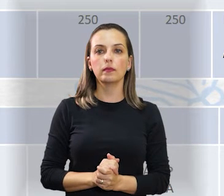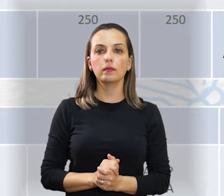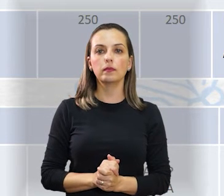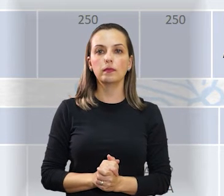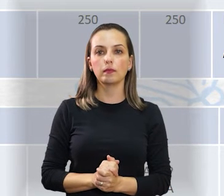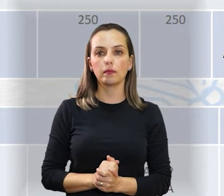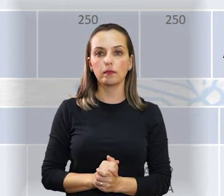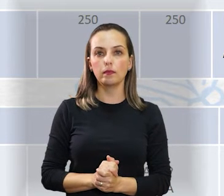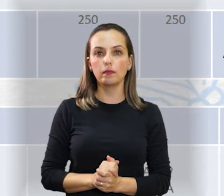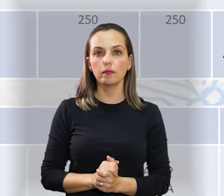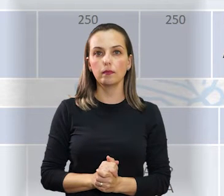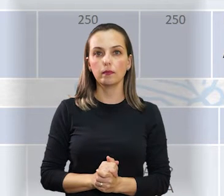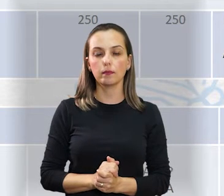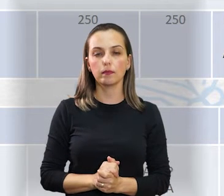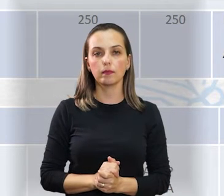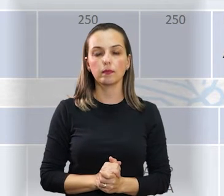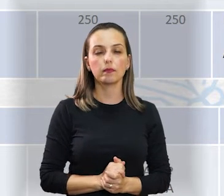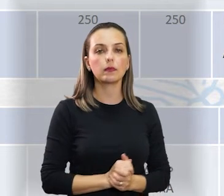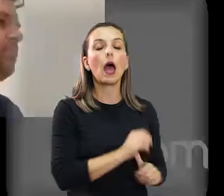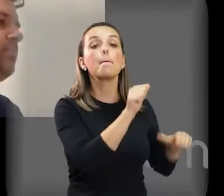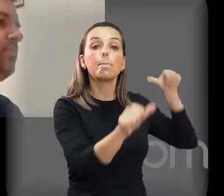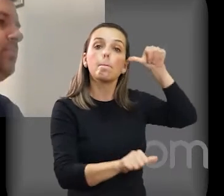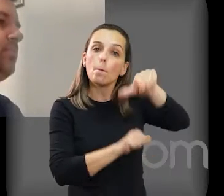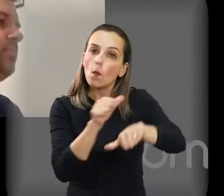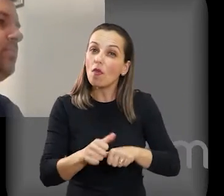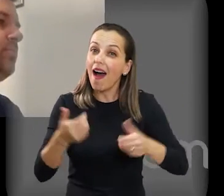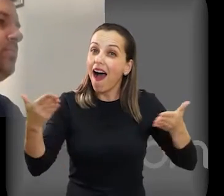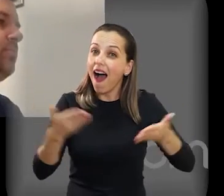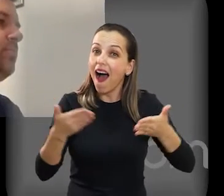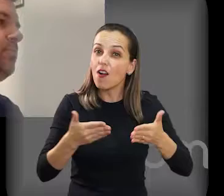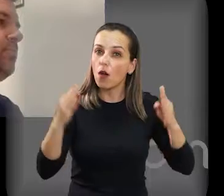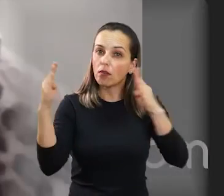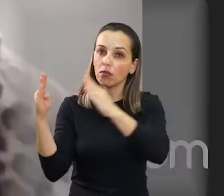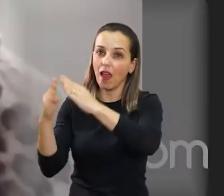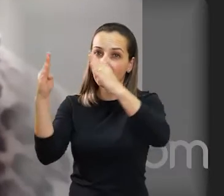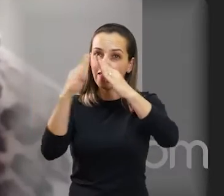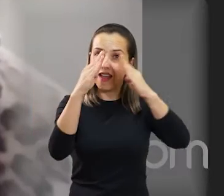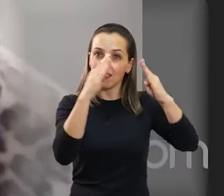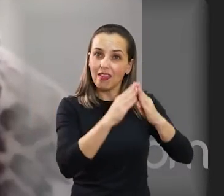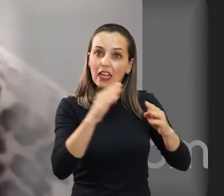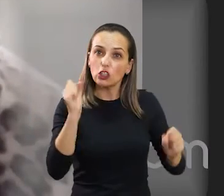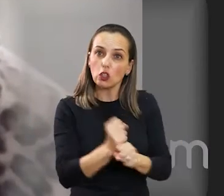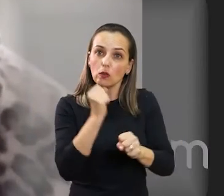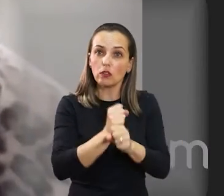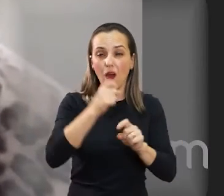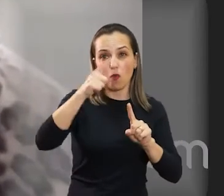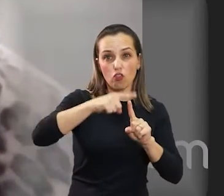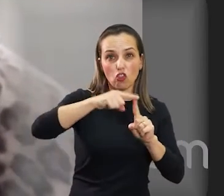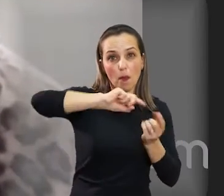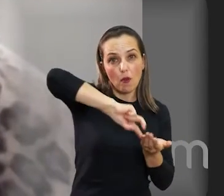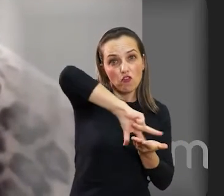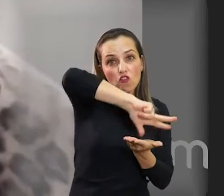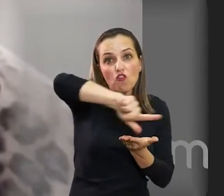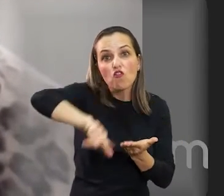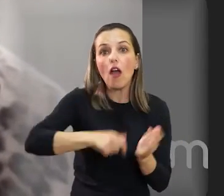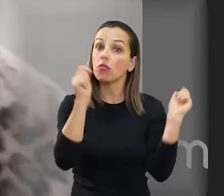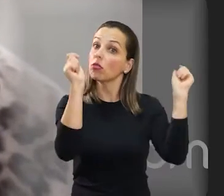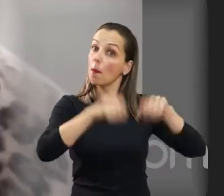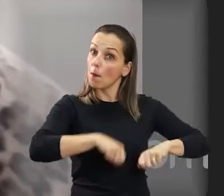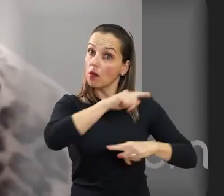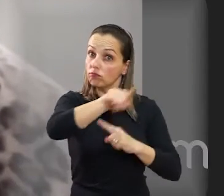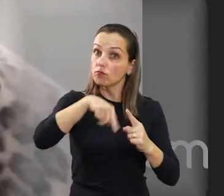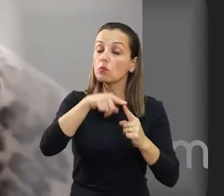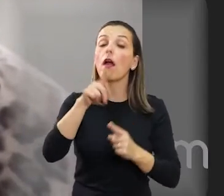250 metros quadrados. Essa alteração, ela permite uma maior